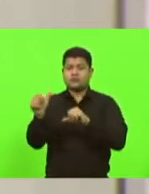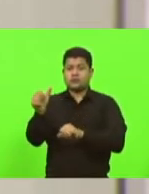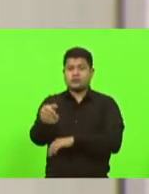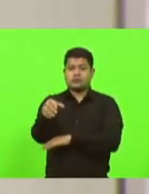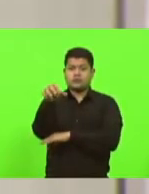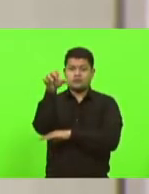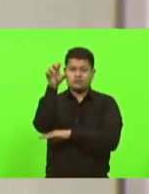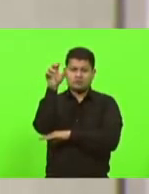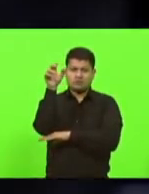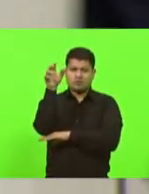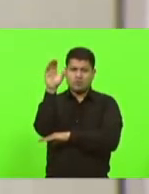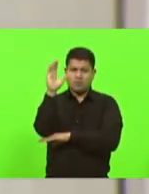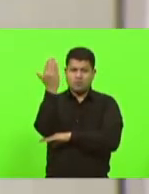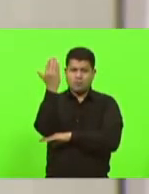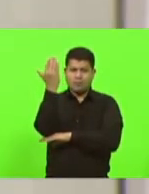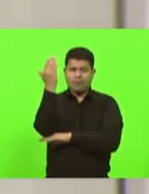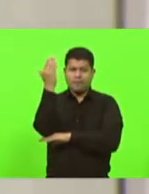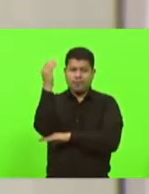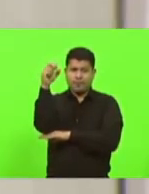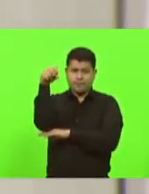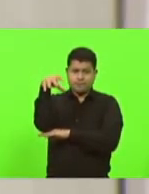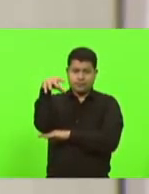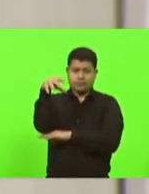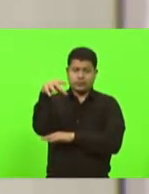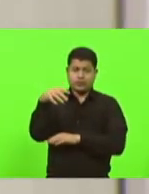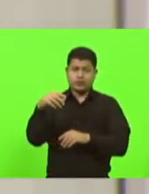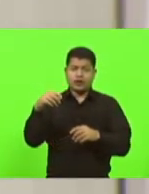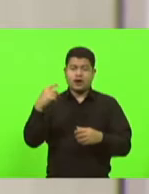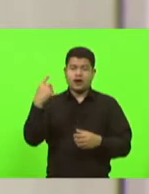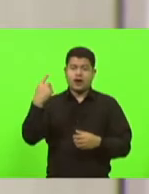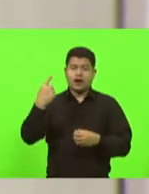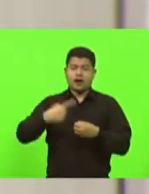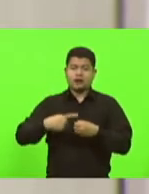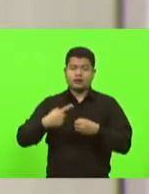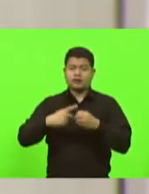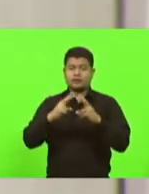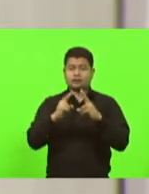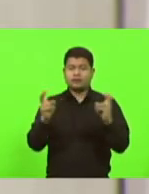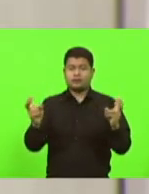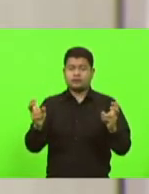337, em Florianópolis. Em discussão.